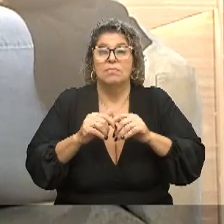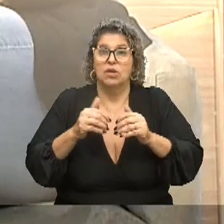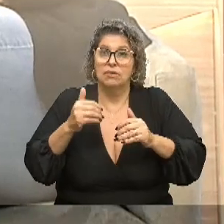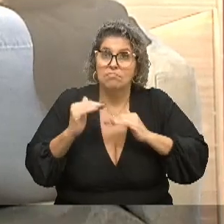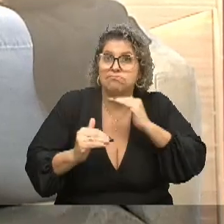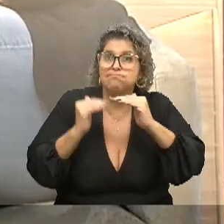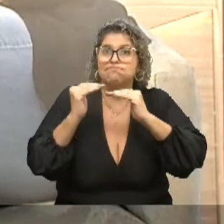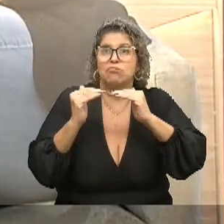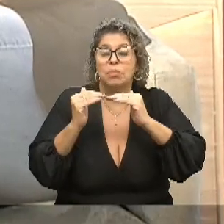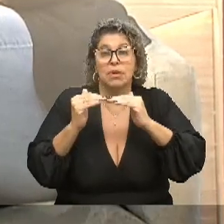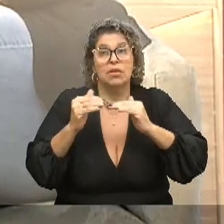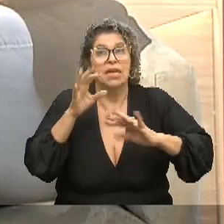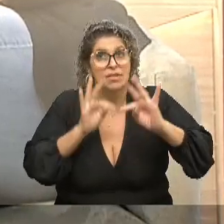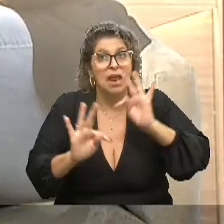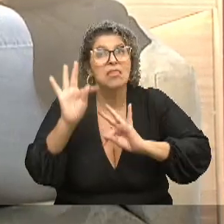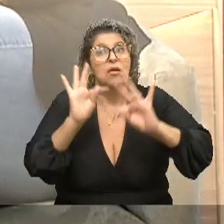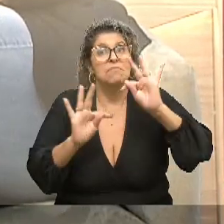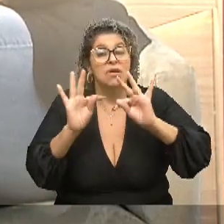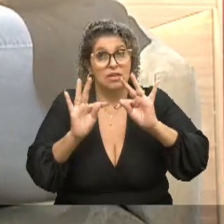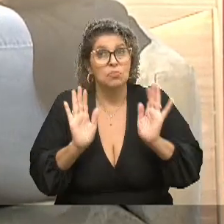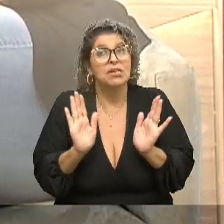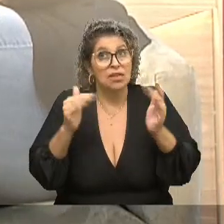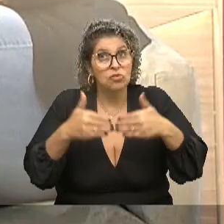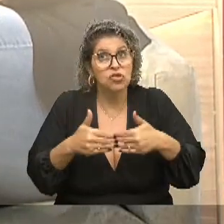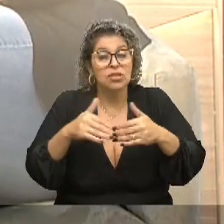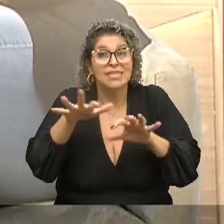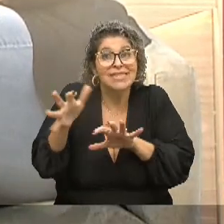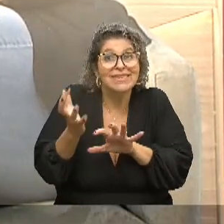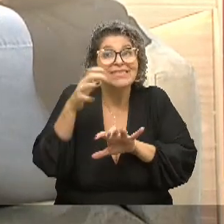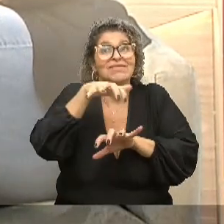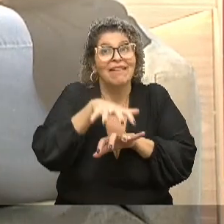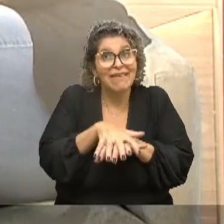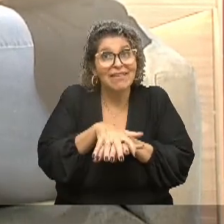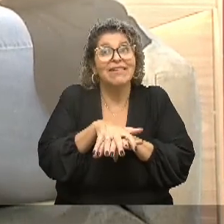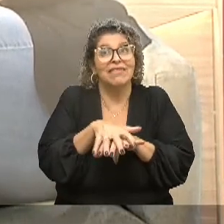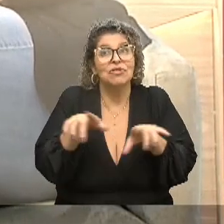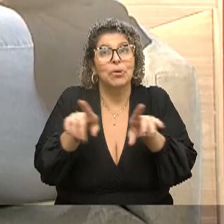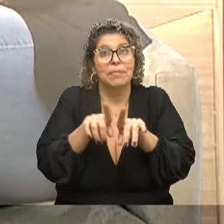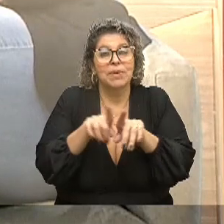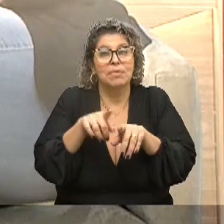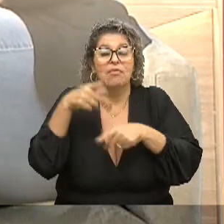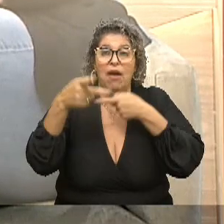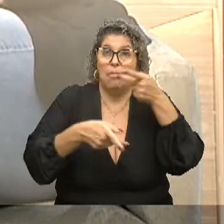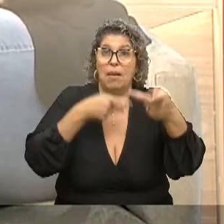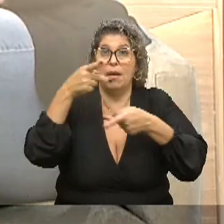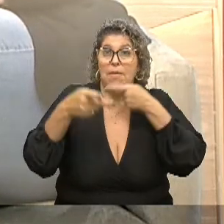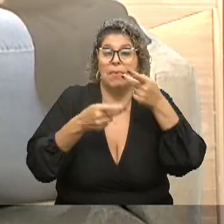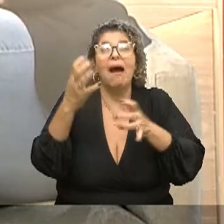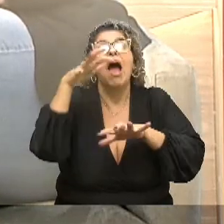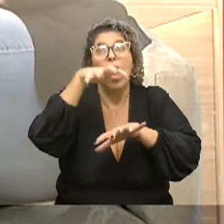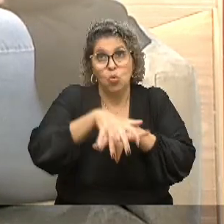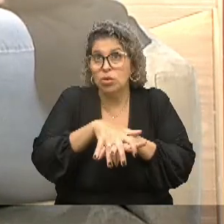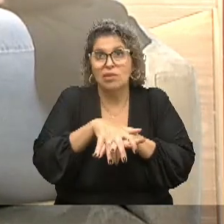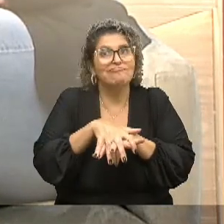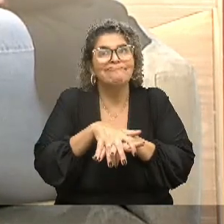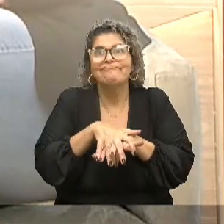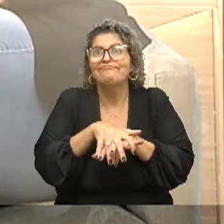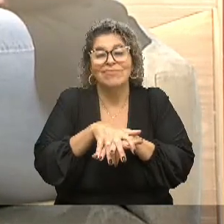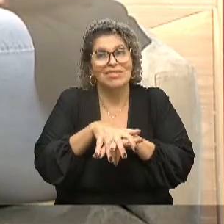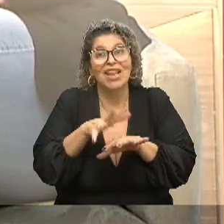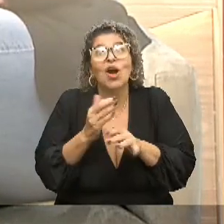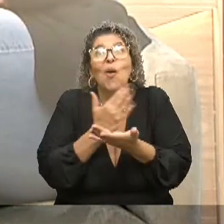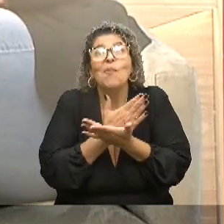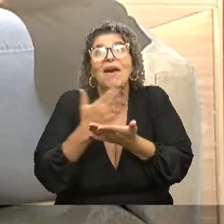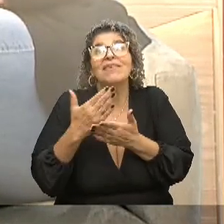consiga ter tratamento, e para que ele também consiga se inserir, né? Porque a gente fala tanto de inclusão, mas essa inclusão, ela começa em